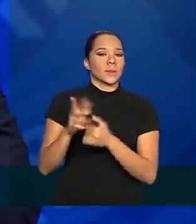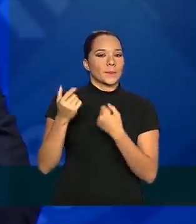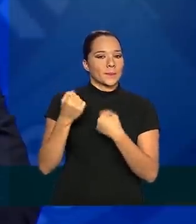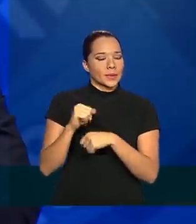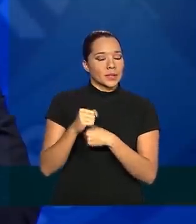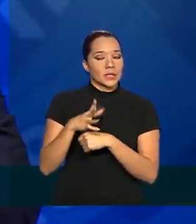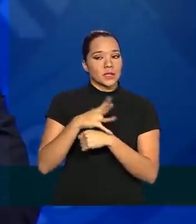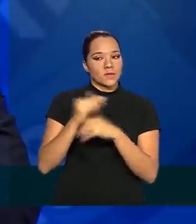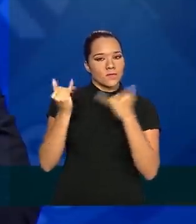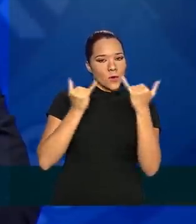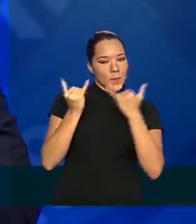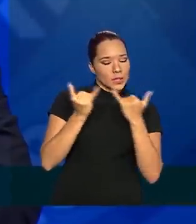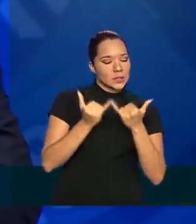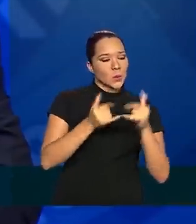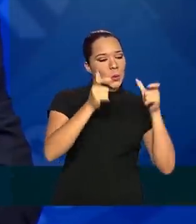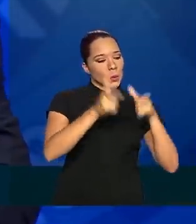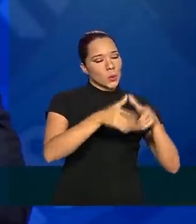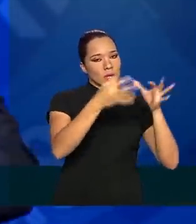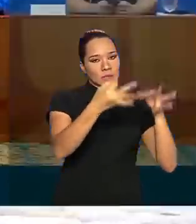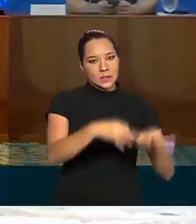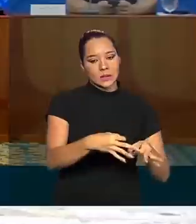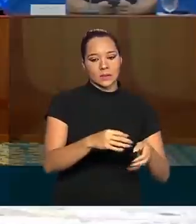informações nas fontes adequadas.